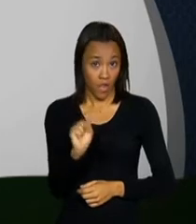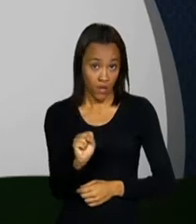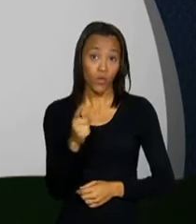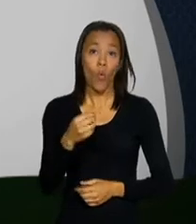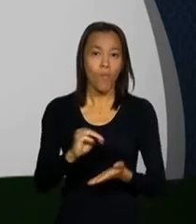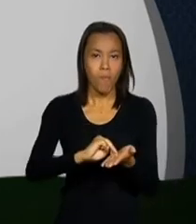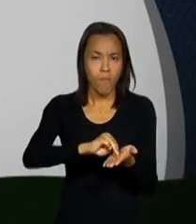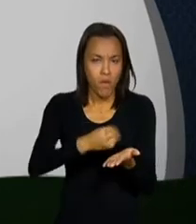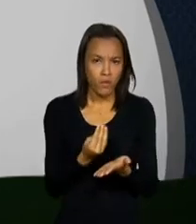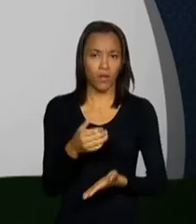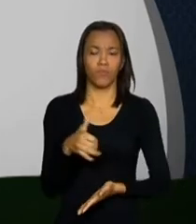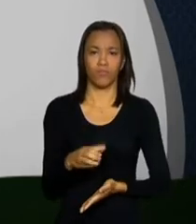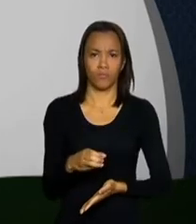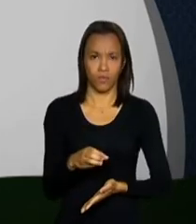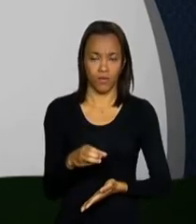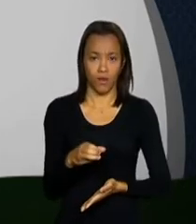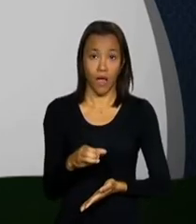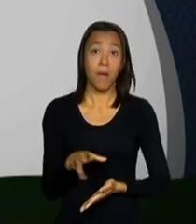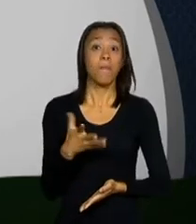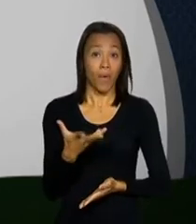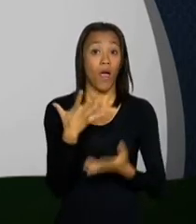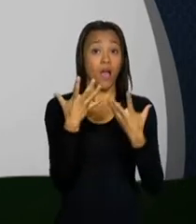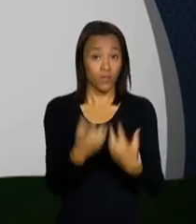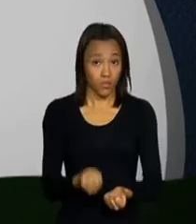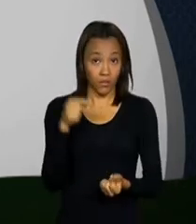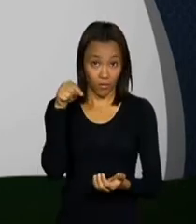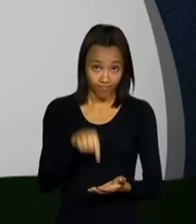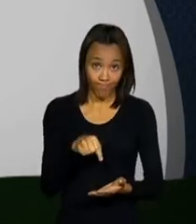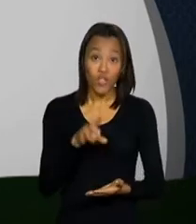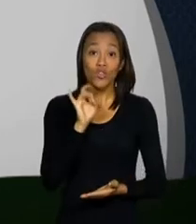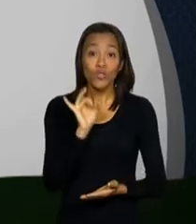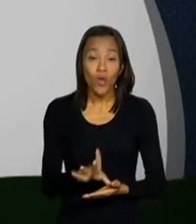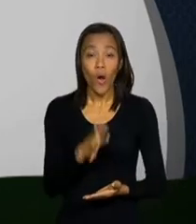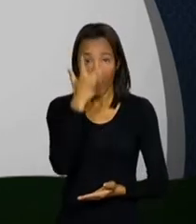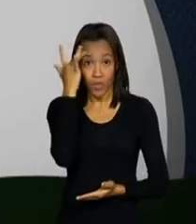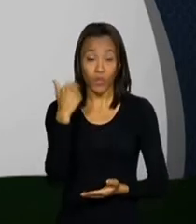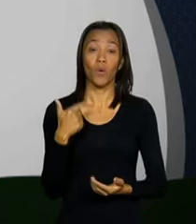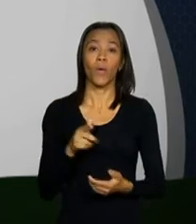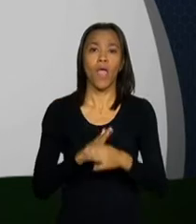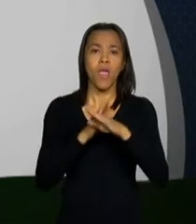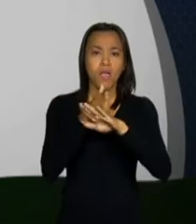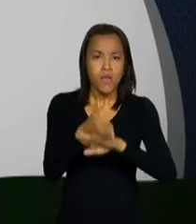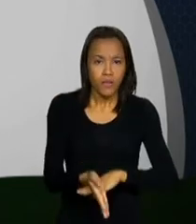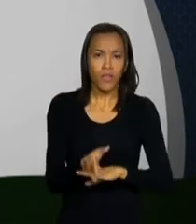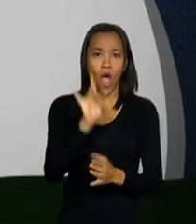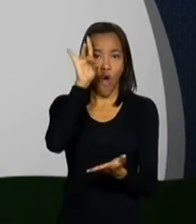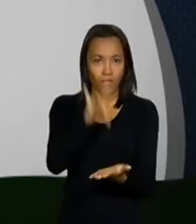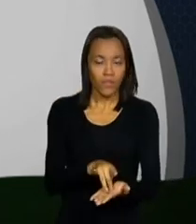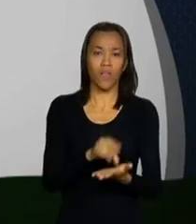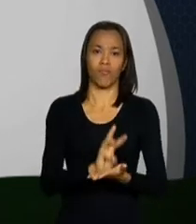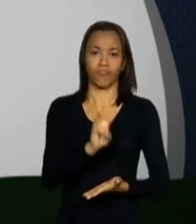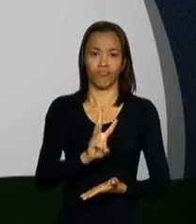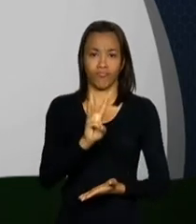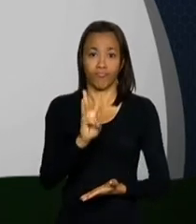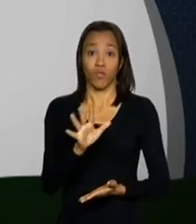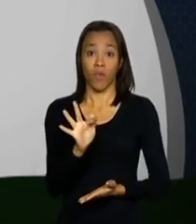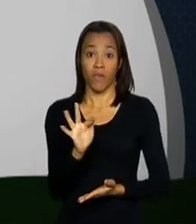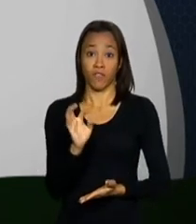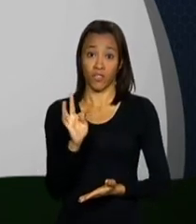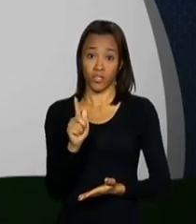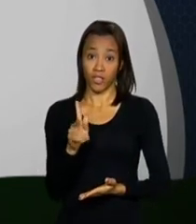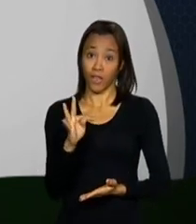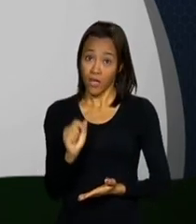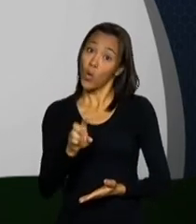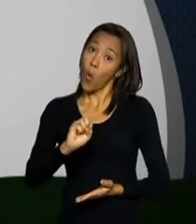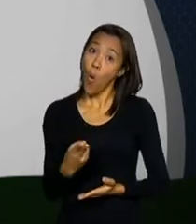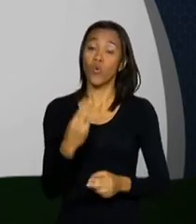meio de mensagens no celular. Para aderir ao serviço, basta o trabalhador entrar na página oficial do FGTS ou